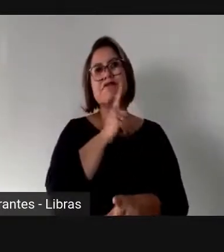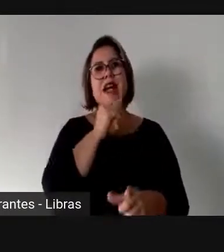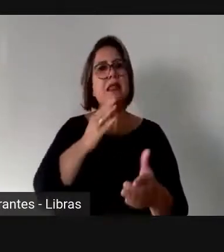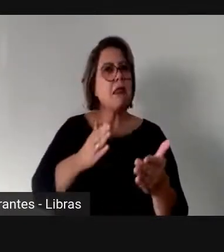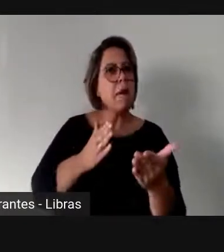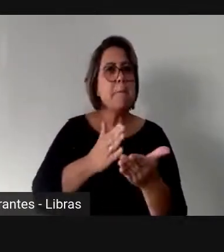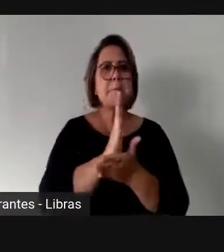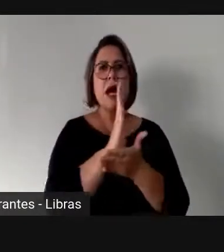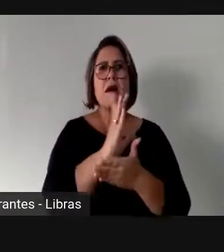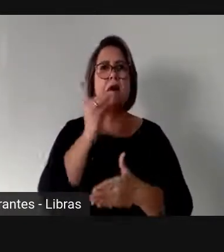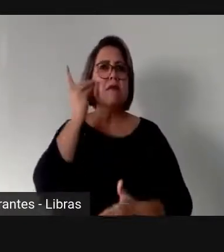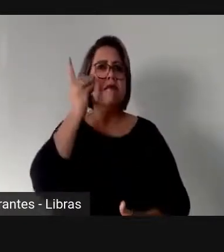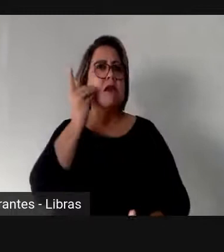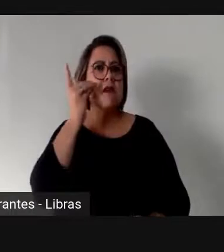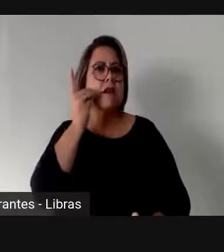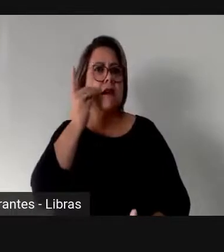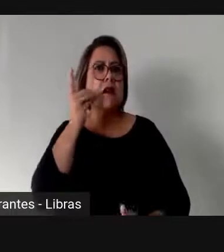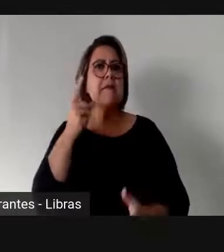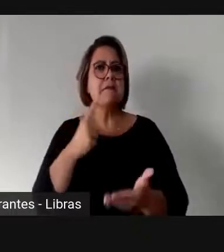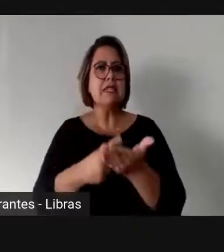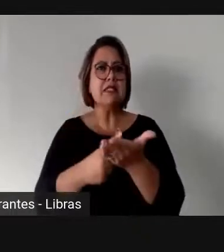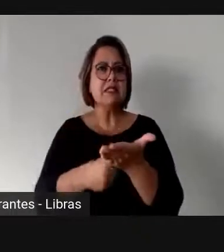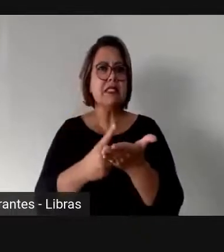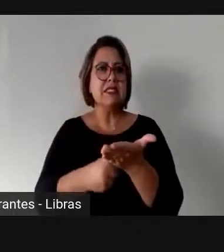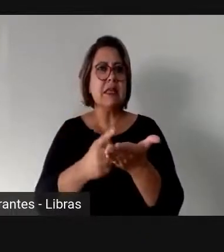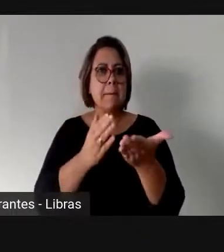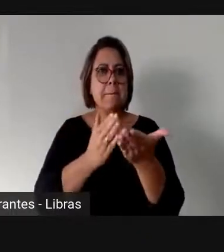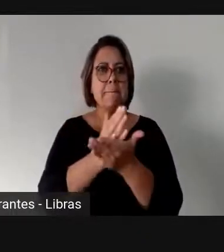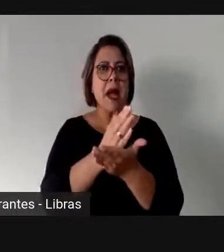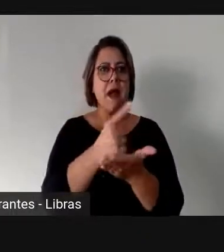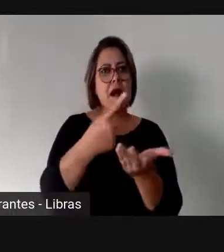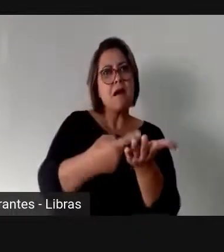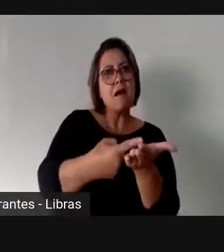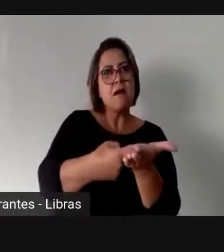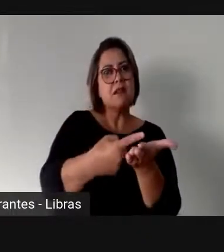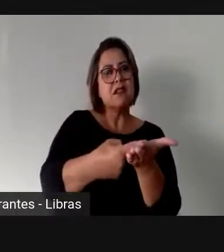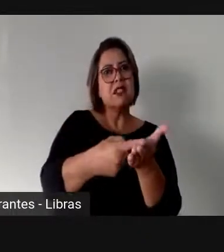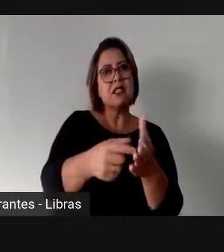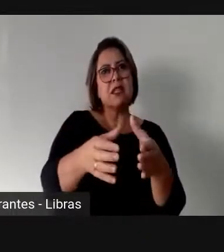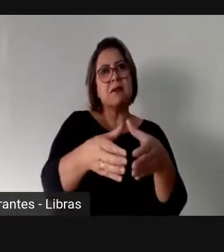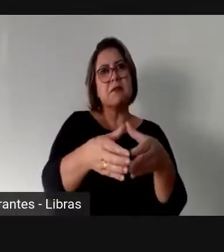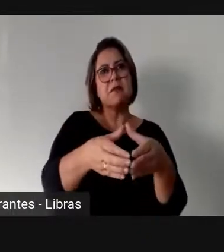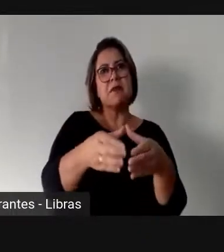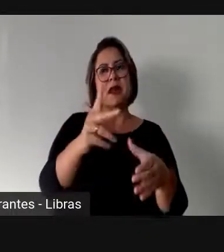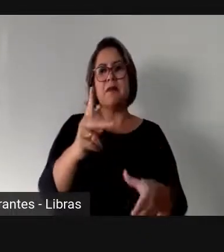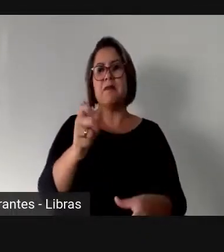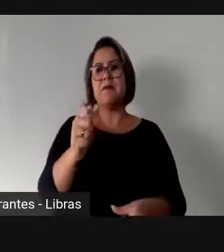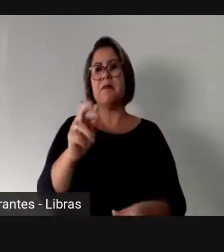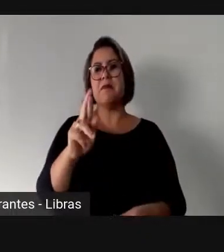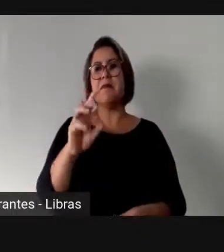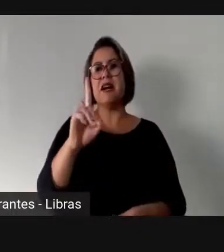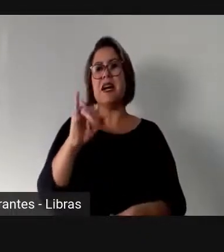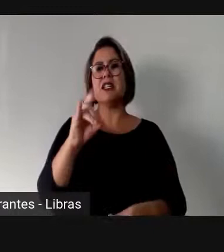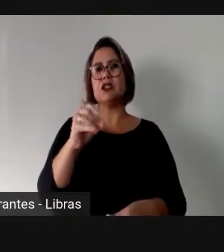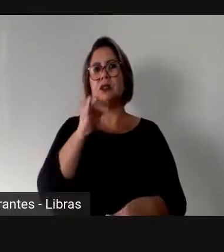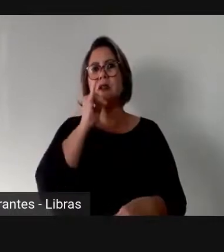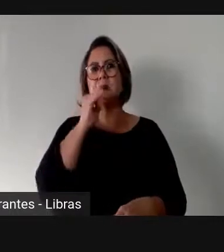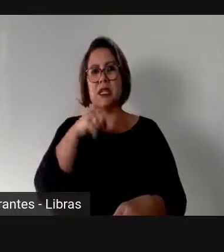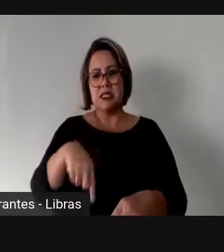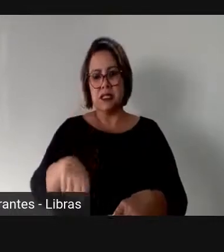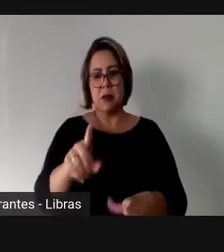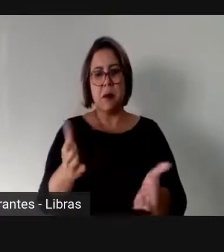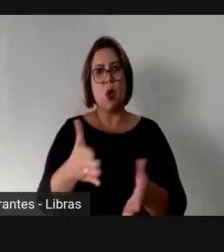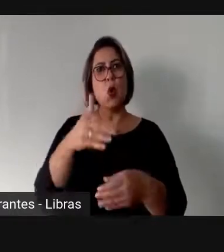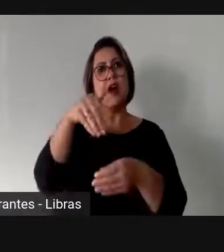a um partido. então as eleições, elas não começam esse ano, por exemplo, que é uma eleição municipal, onde nós vamos